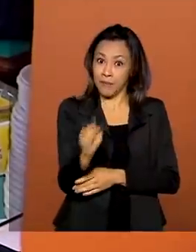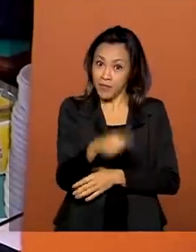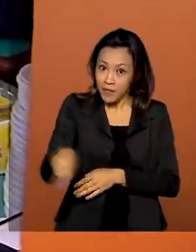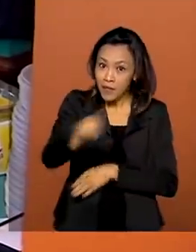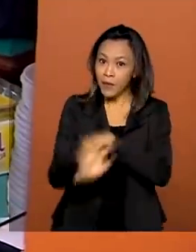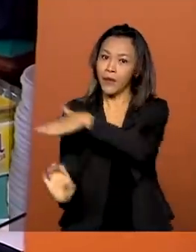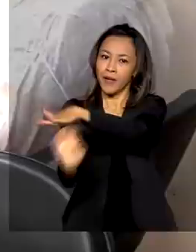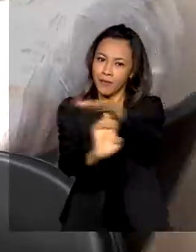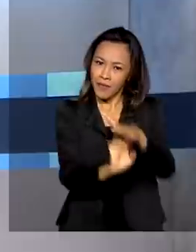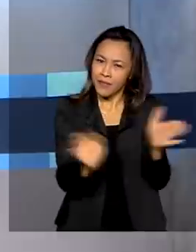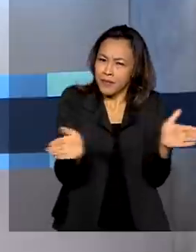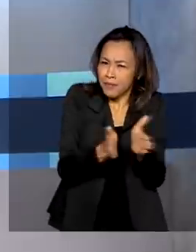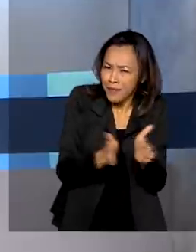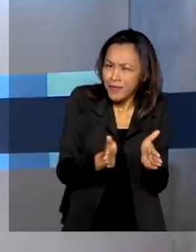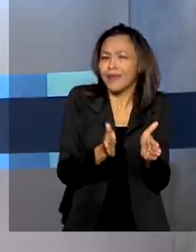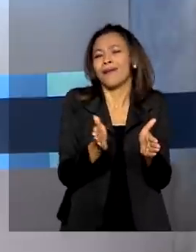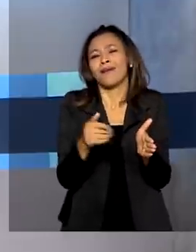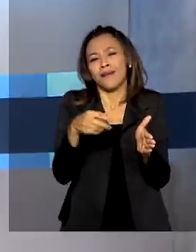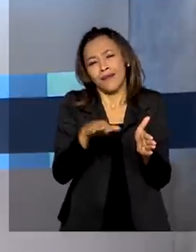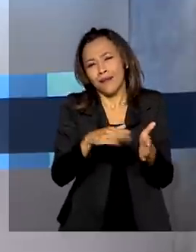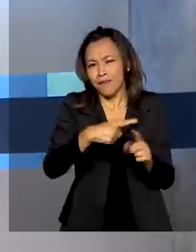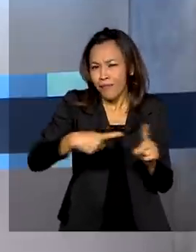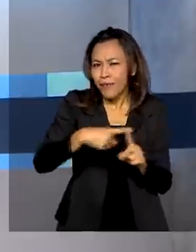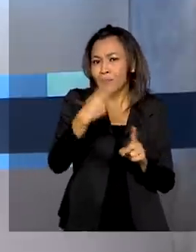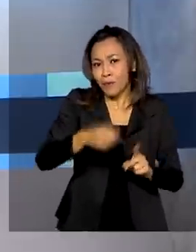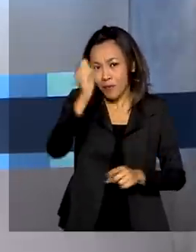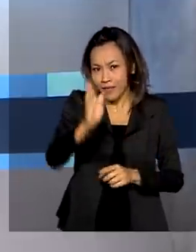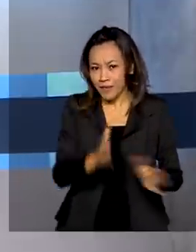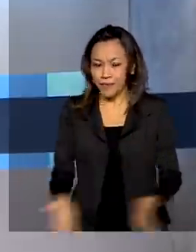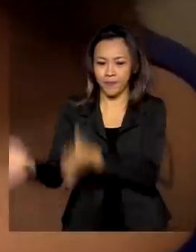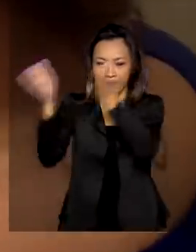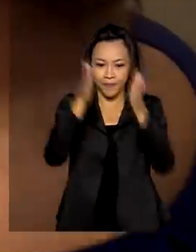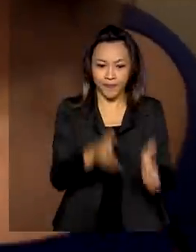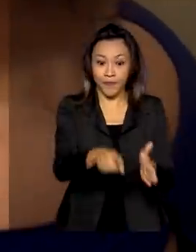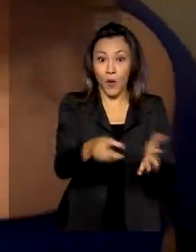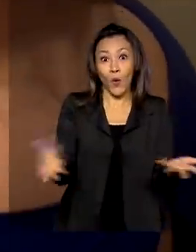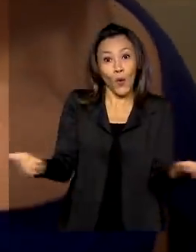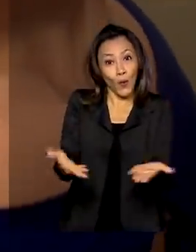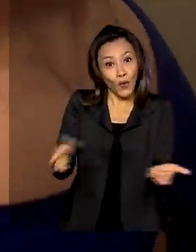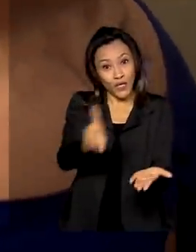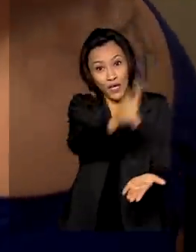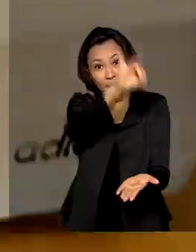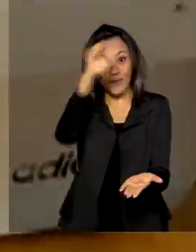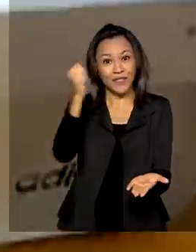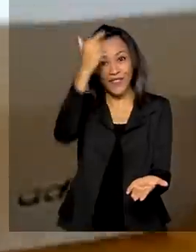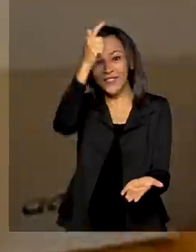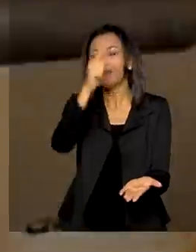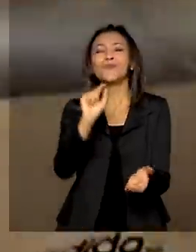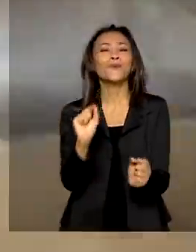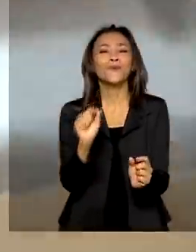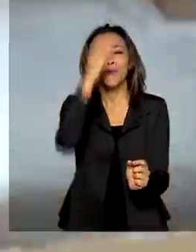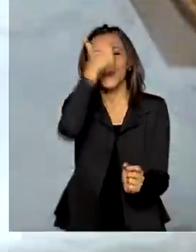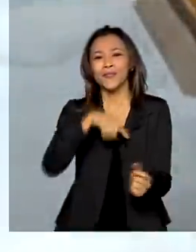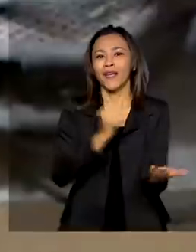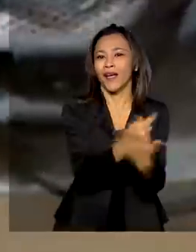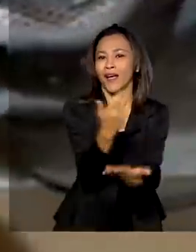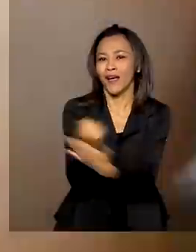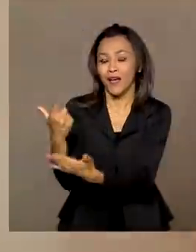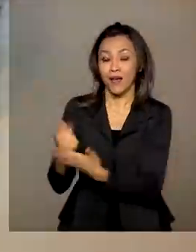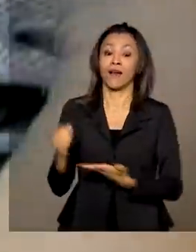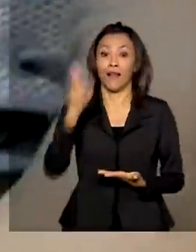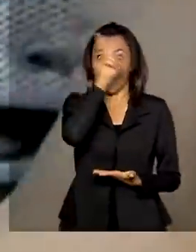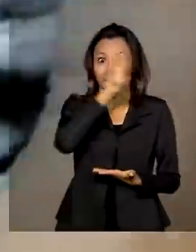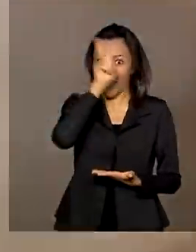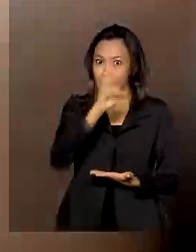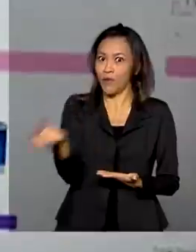médias empresas no país. E veja ainda nesta edição, hoje é Dia Mundial do Consumidor. A data lembra novos